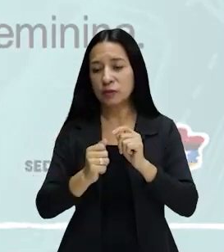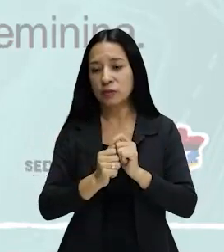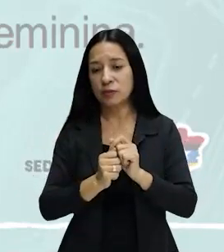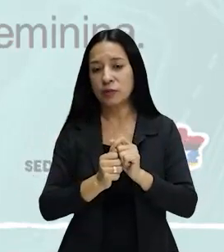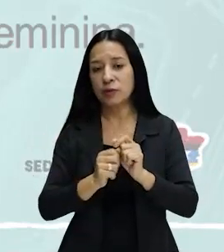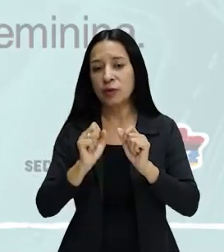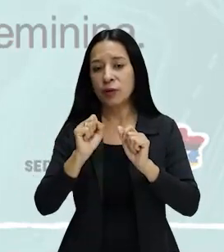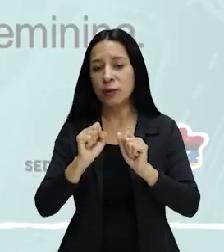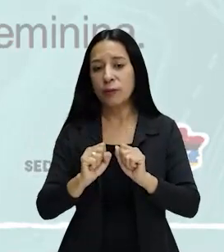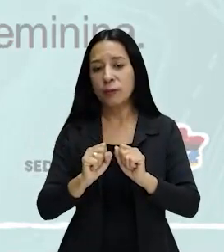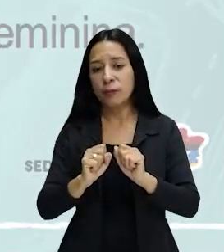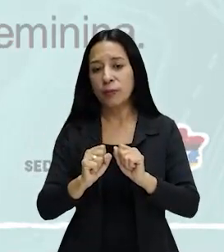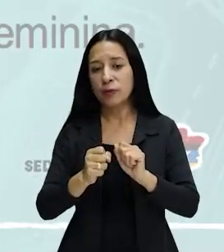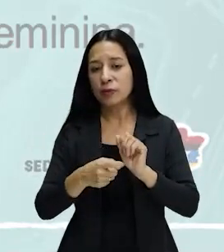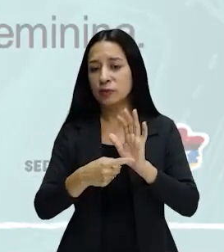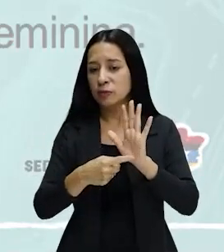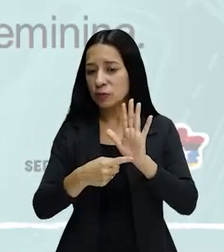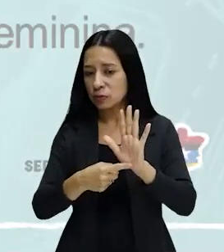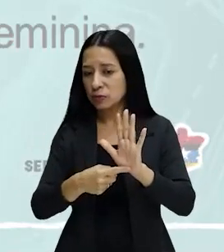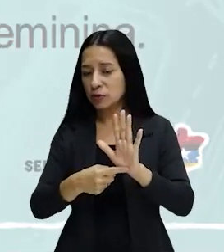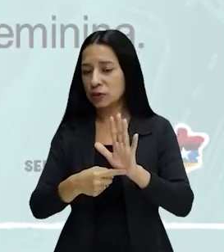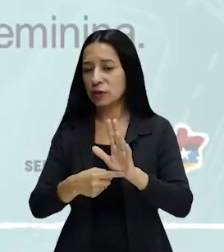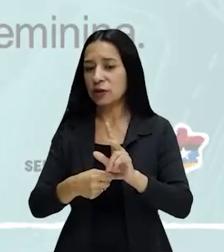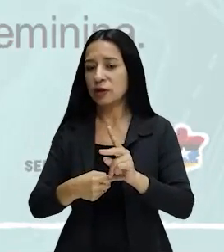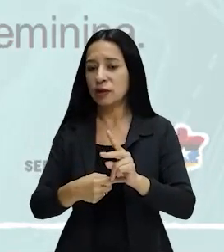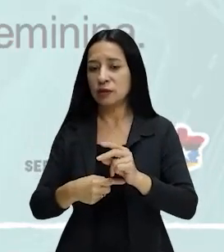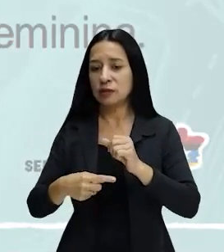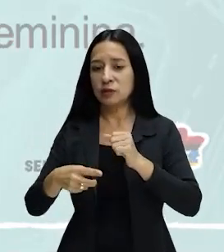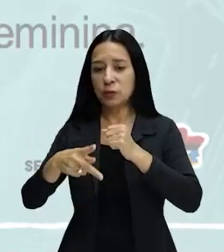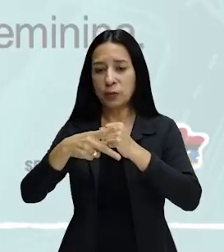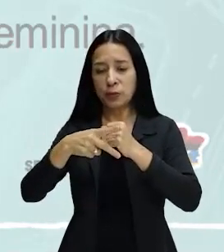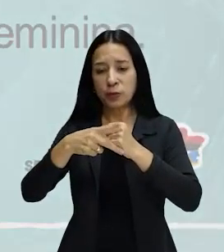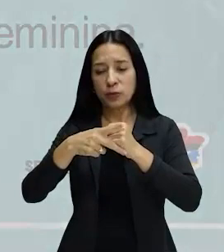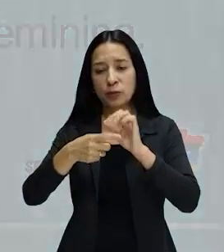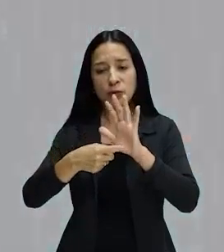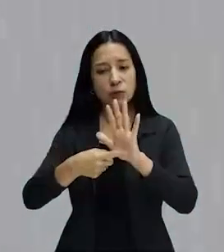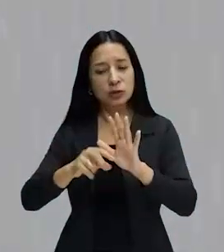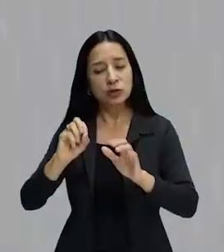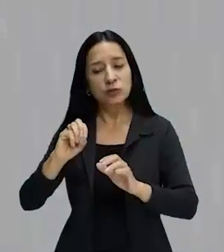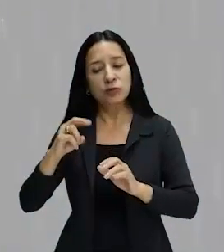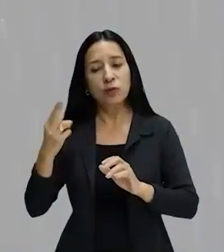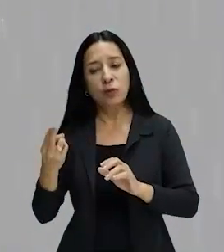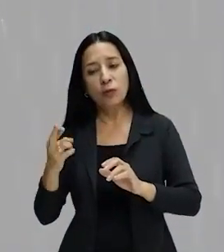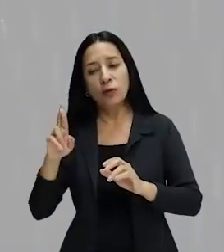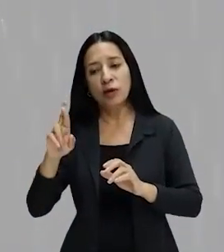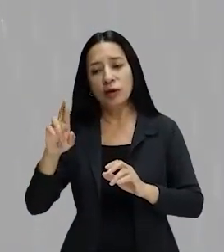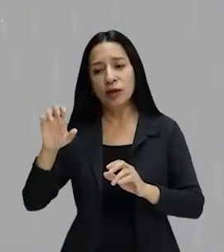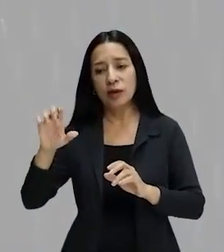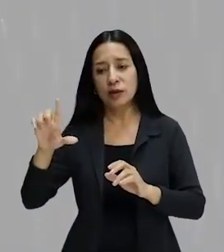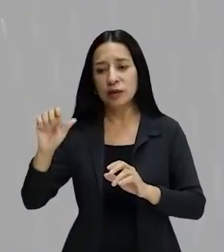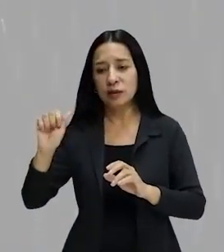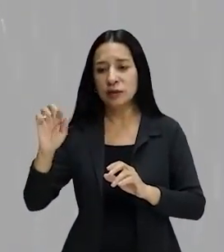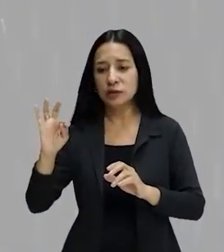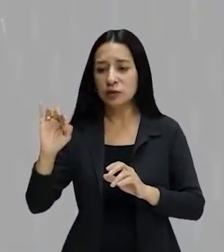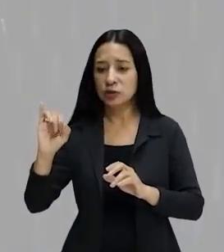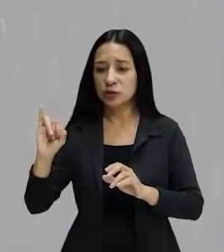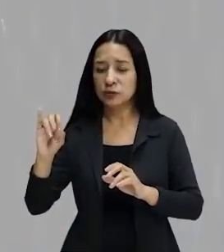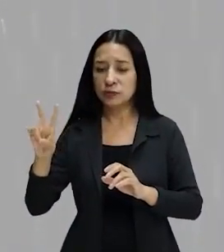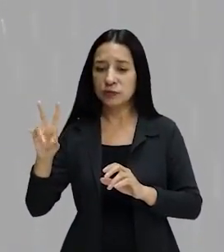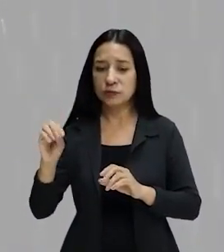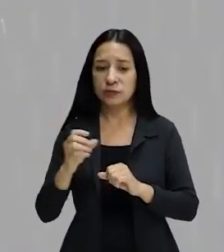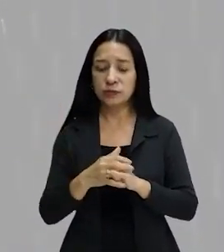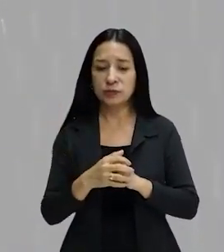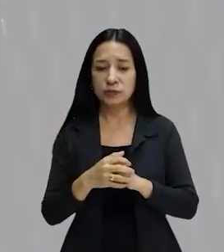Pode vir expressa em pronomes demonstrativos e relativos. Já vimos isso. Pronomes demonstrativos e relativos. Admitem a crase.